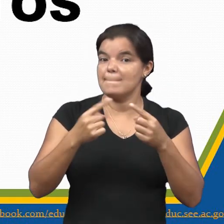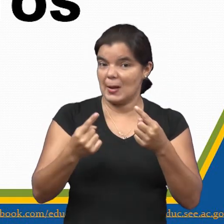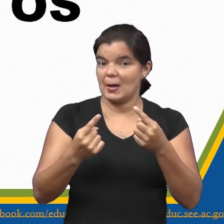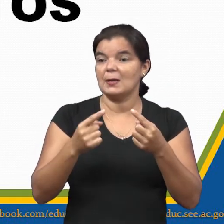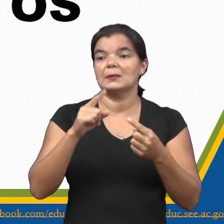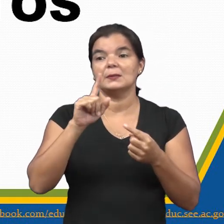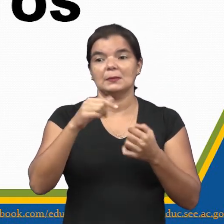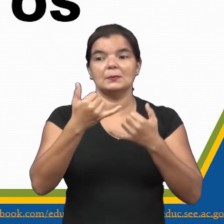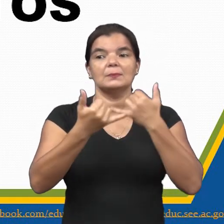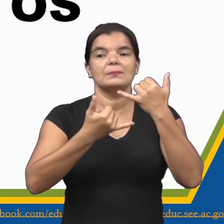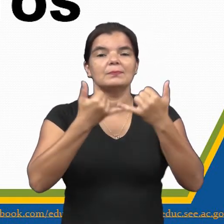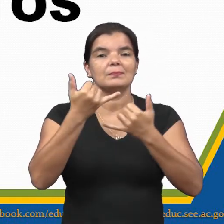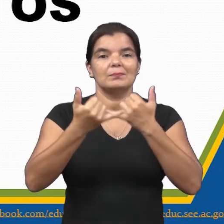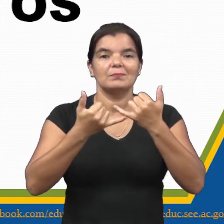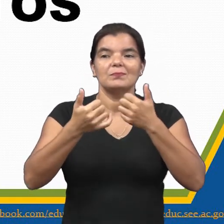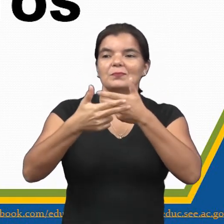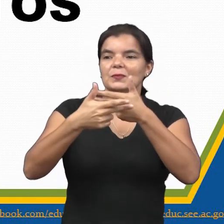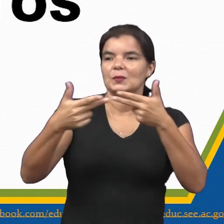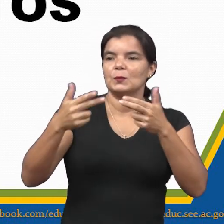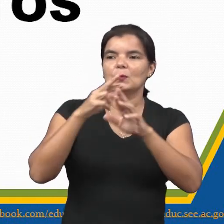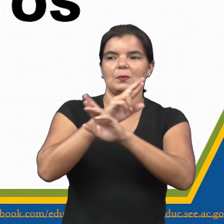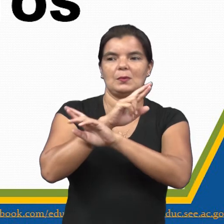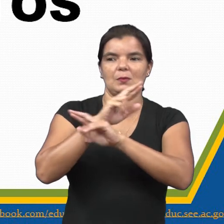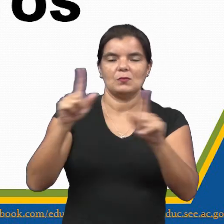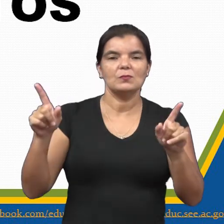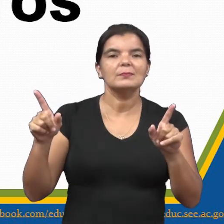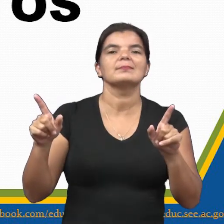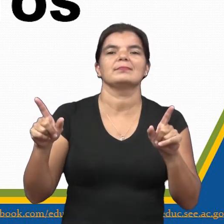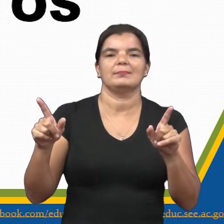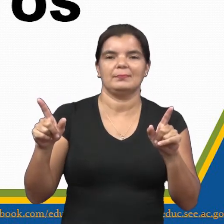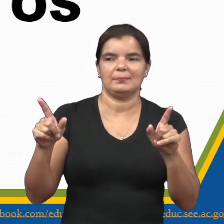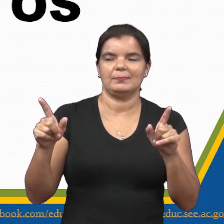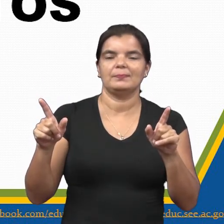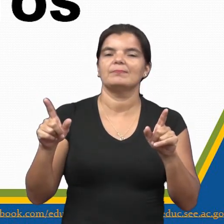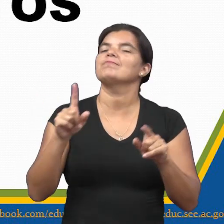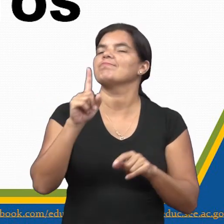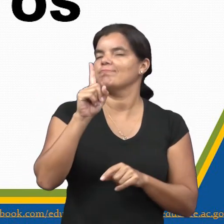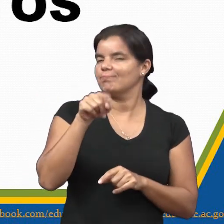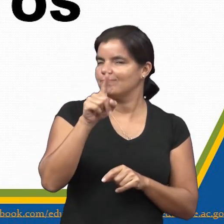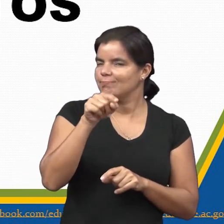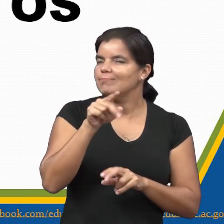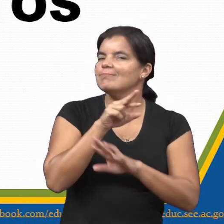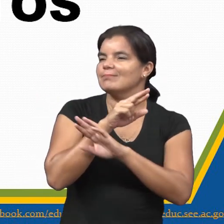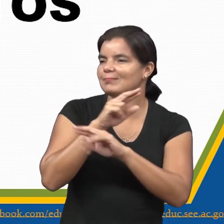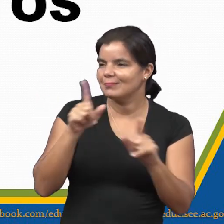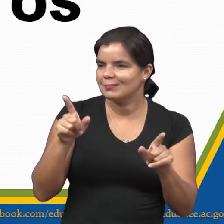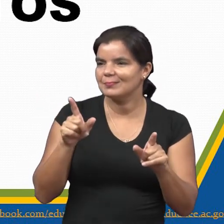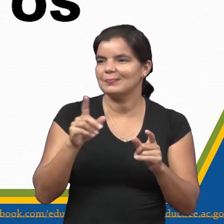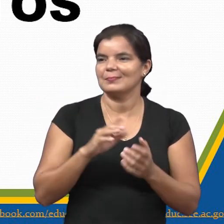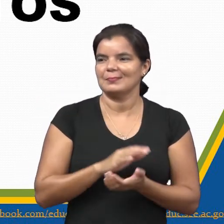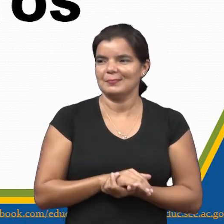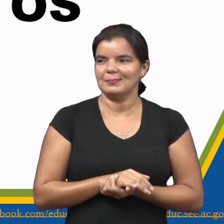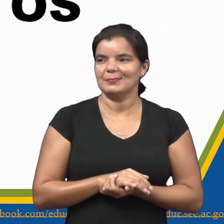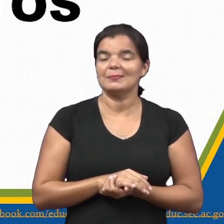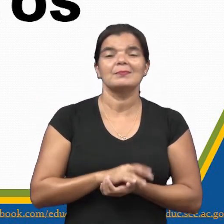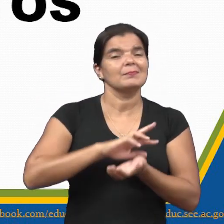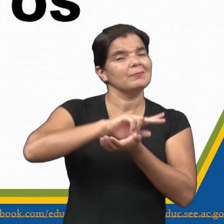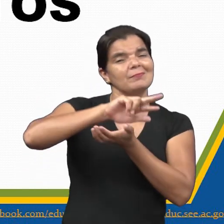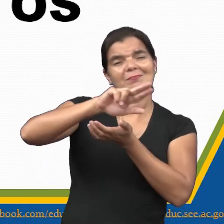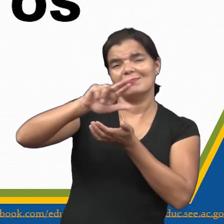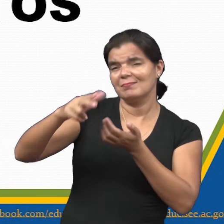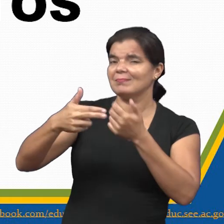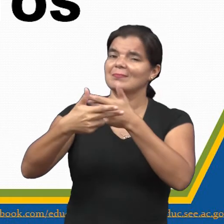estão brincando com algo diferente. Isso mesmo. Brincando com diversos